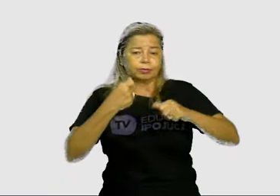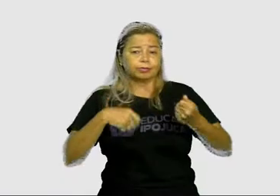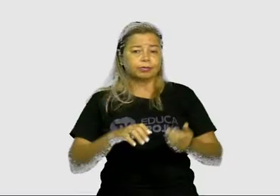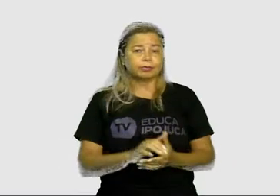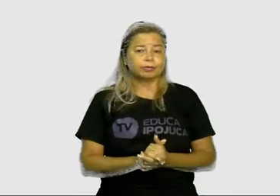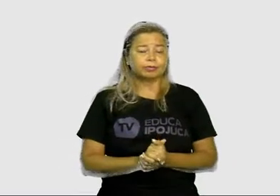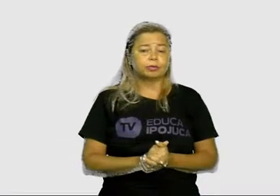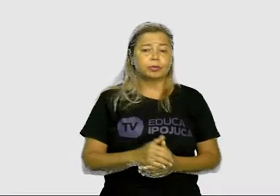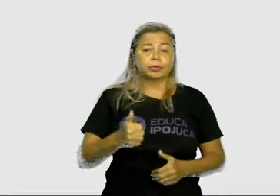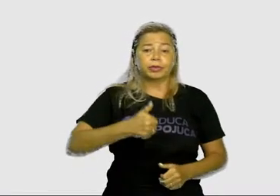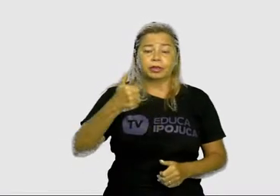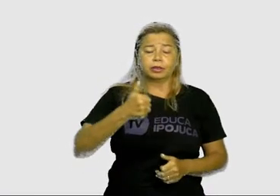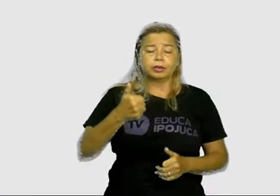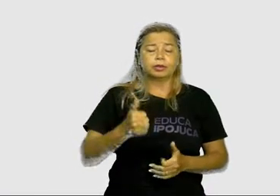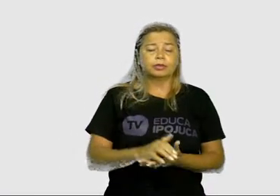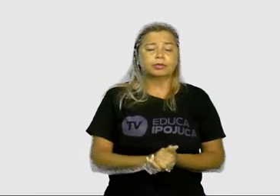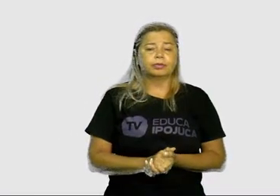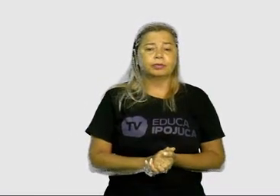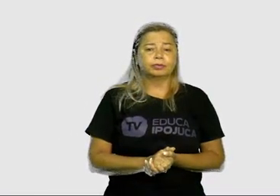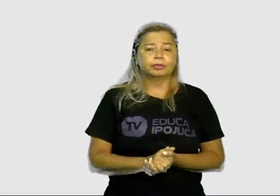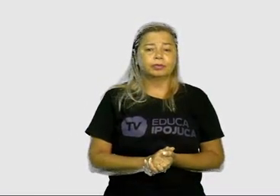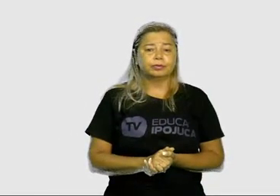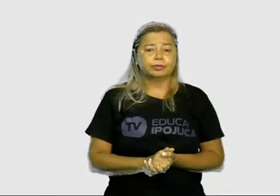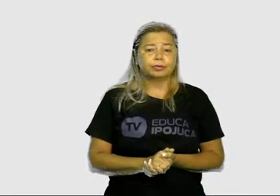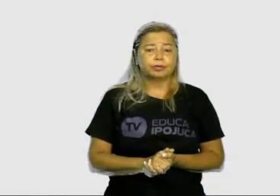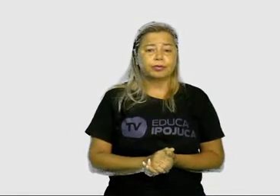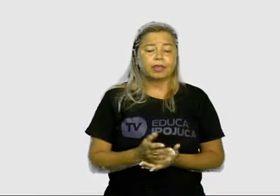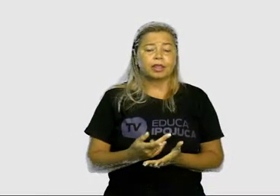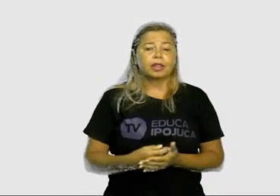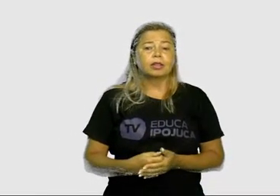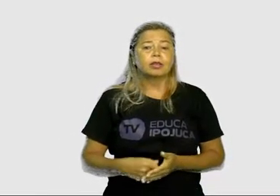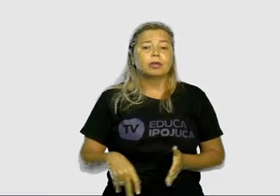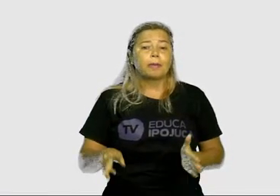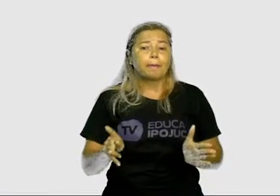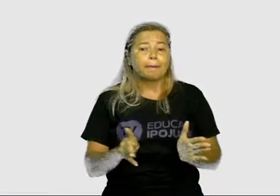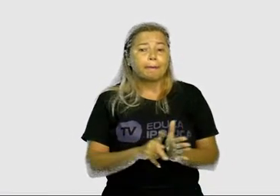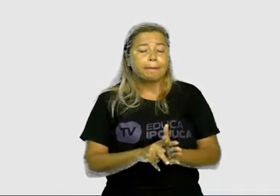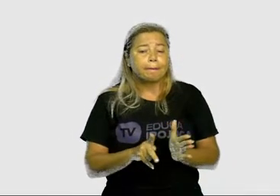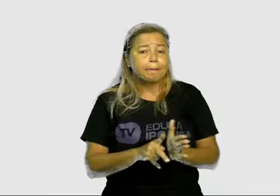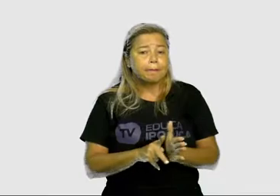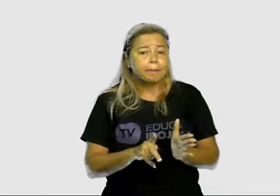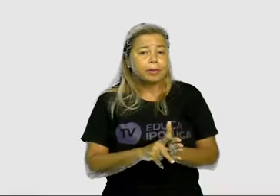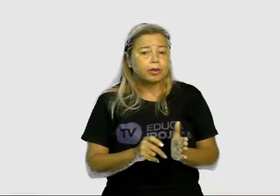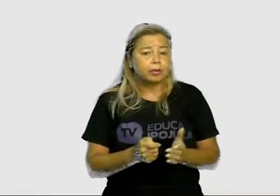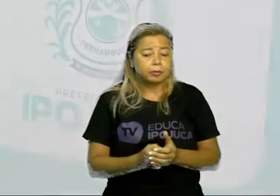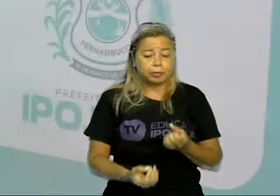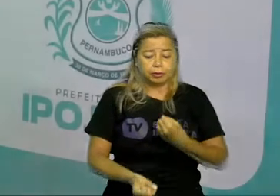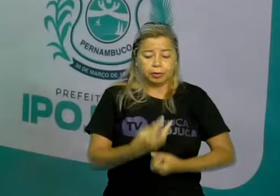A primeira delas. Propriedade privada dos meios de produção.